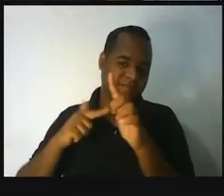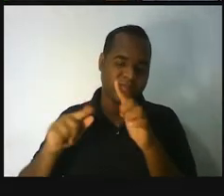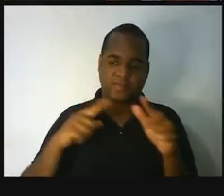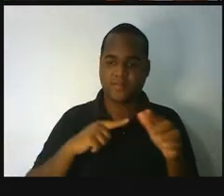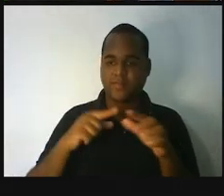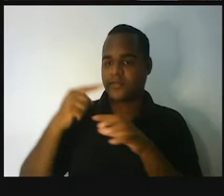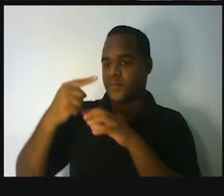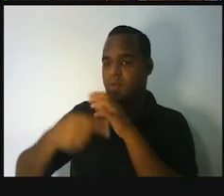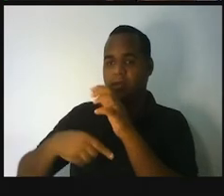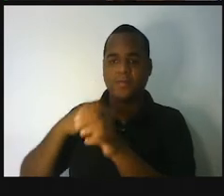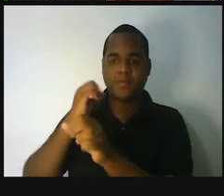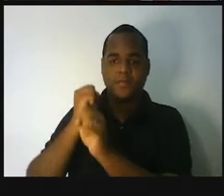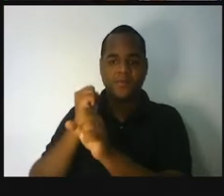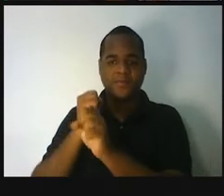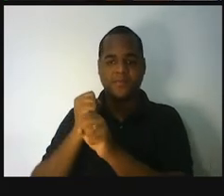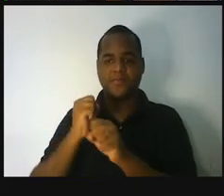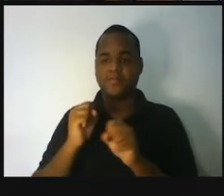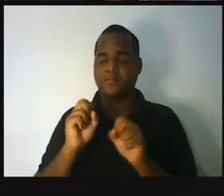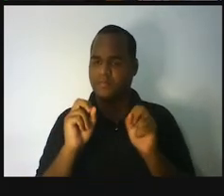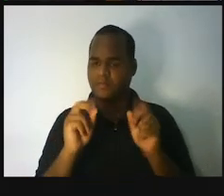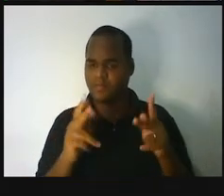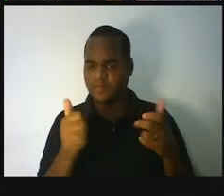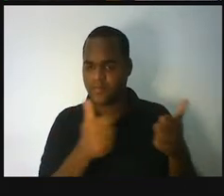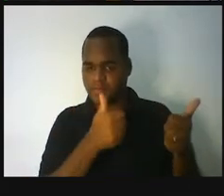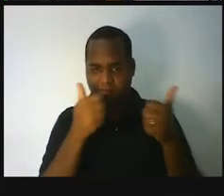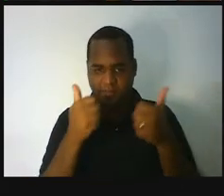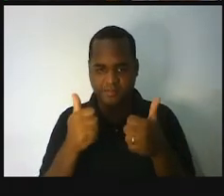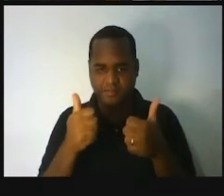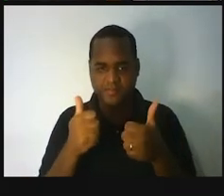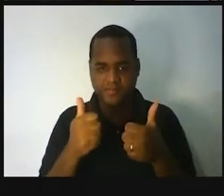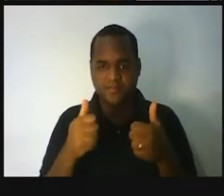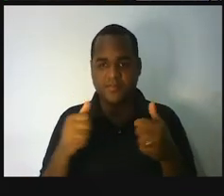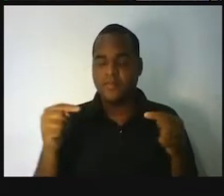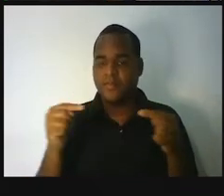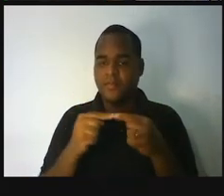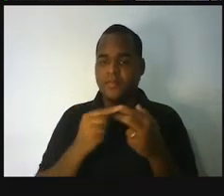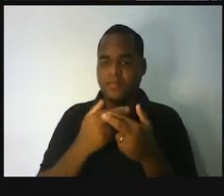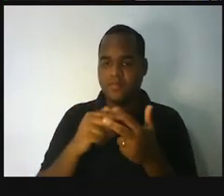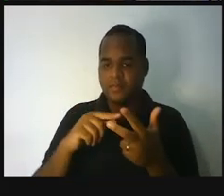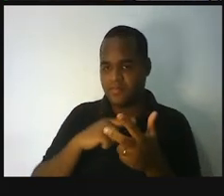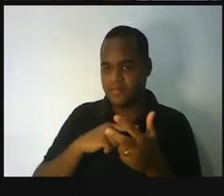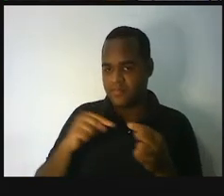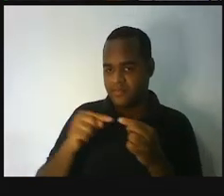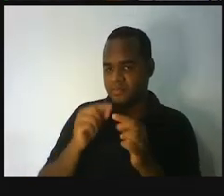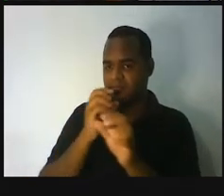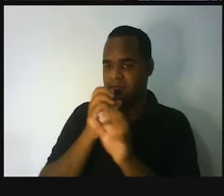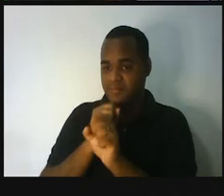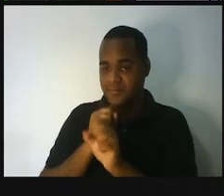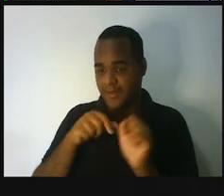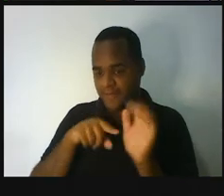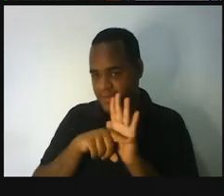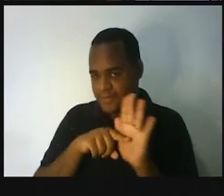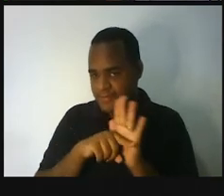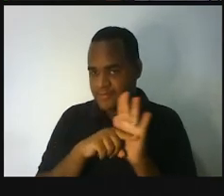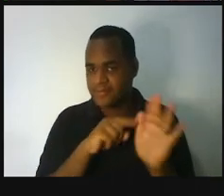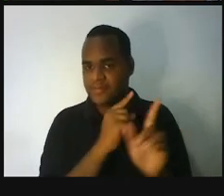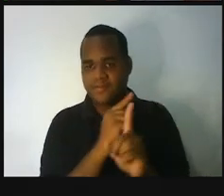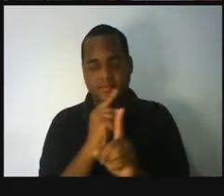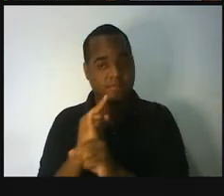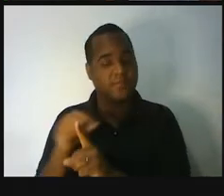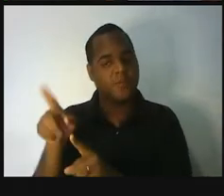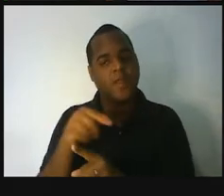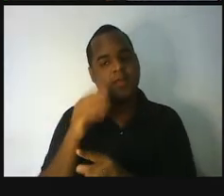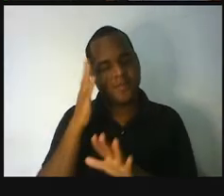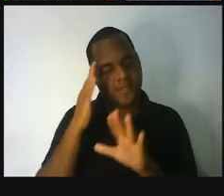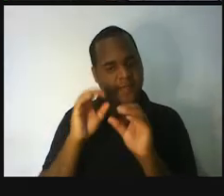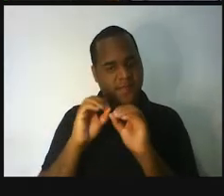global. e a gente já concluiu uma etapa da nossa investigação, que era descobrir